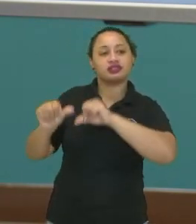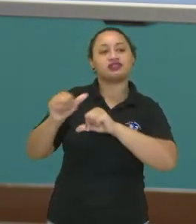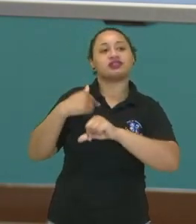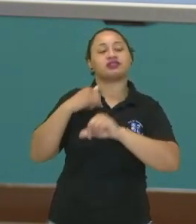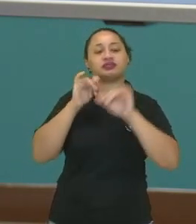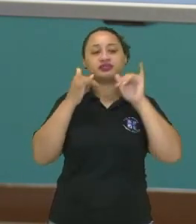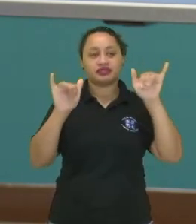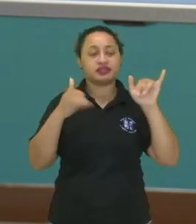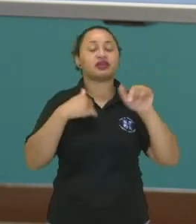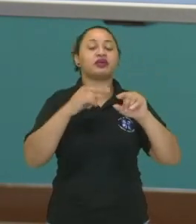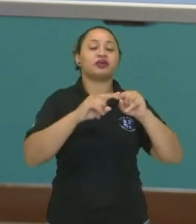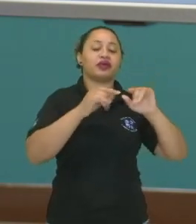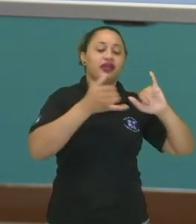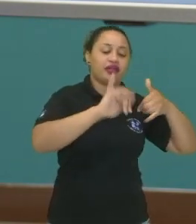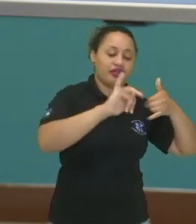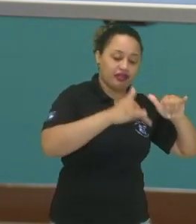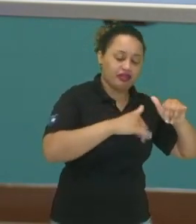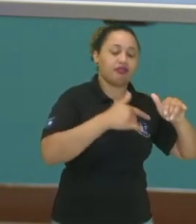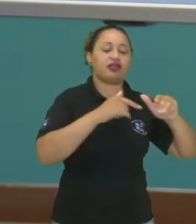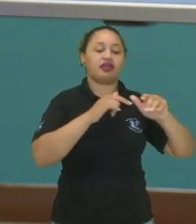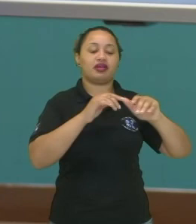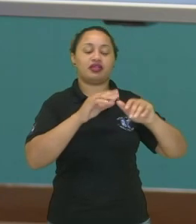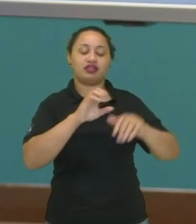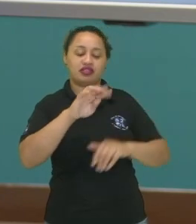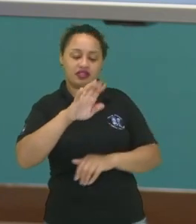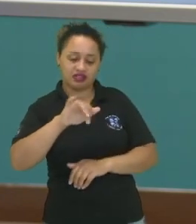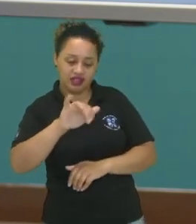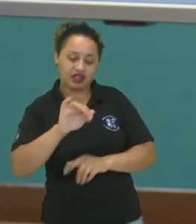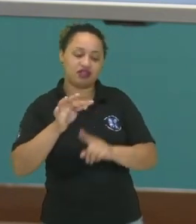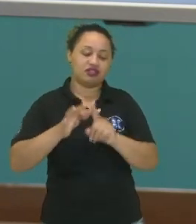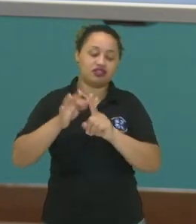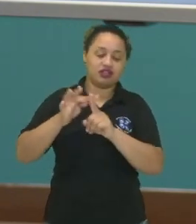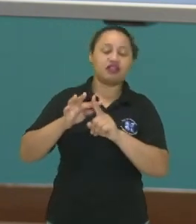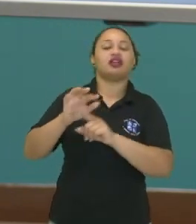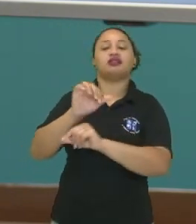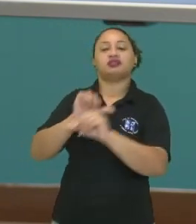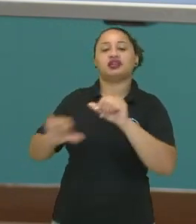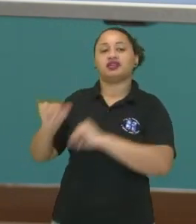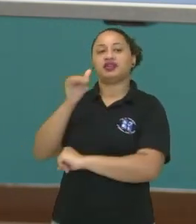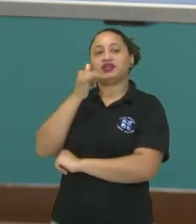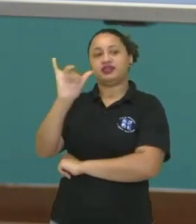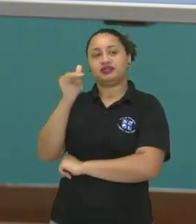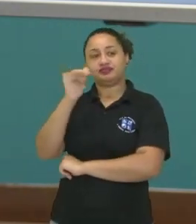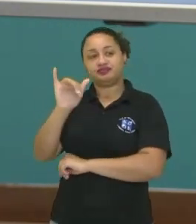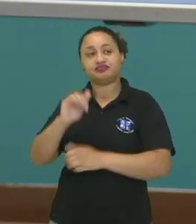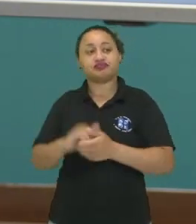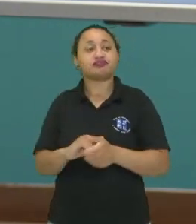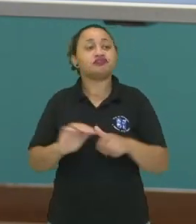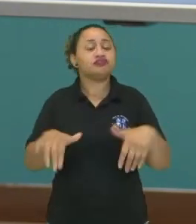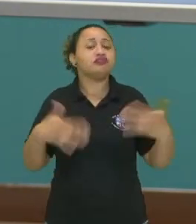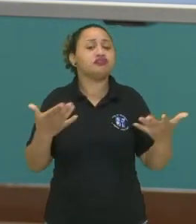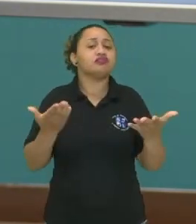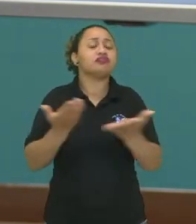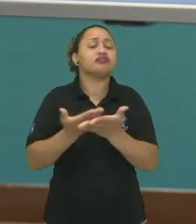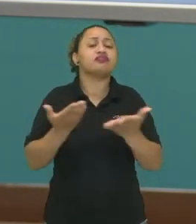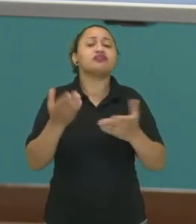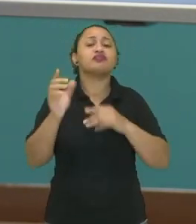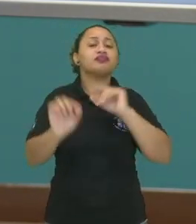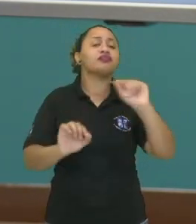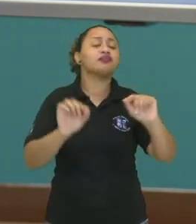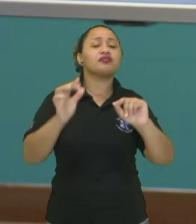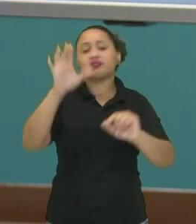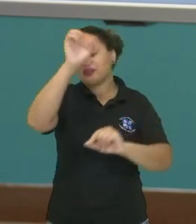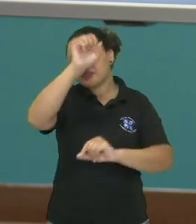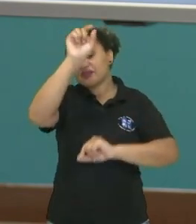energias químicas, a energia cinética, a energia térmica, convertendo ali em energia elétrica. Muito bem, minha gente. O que nós